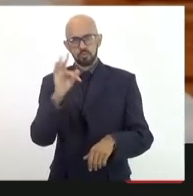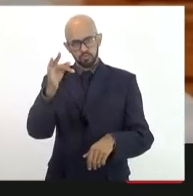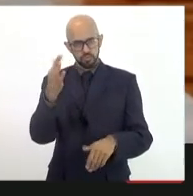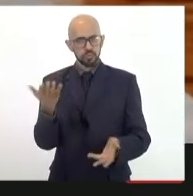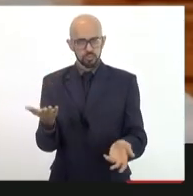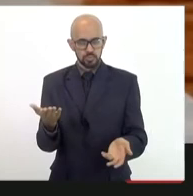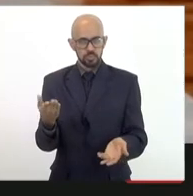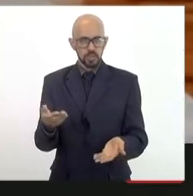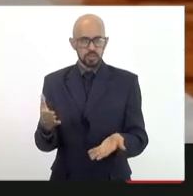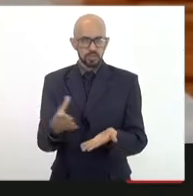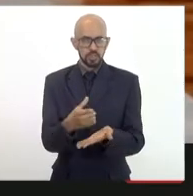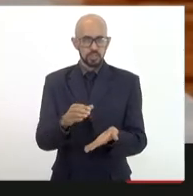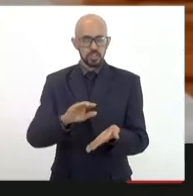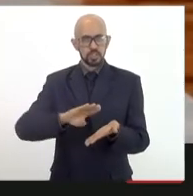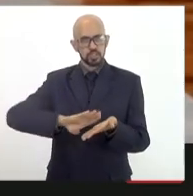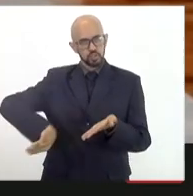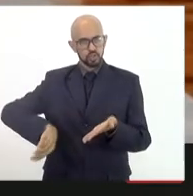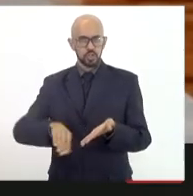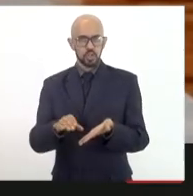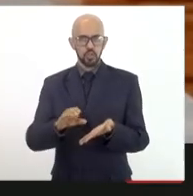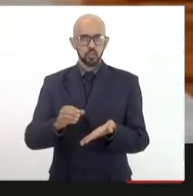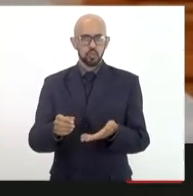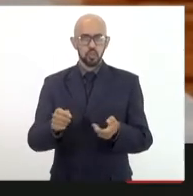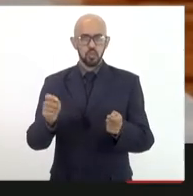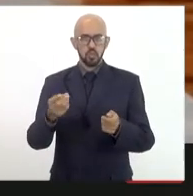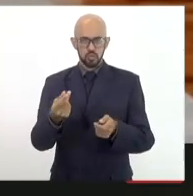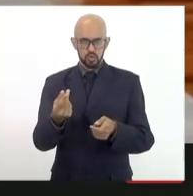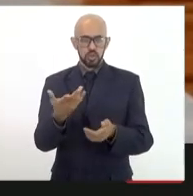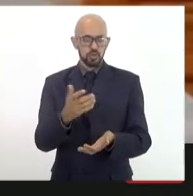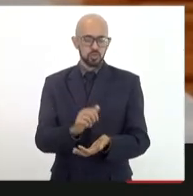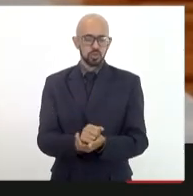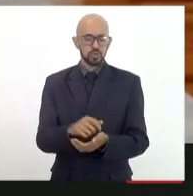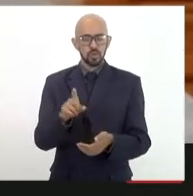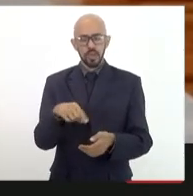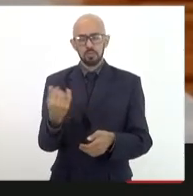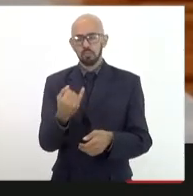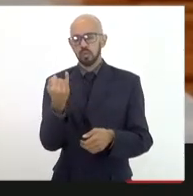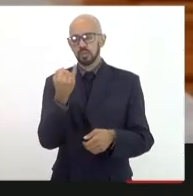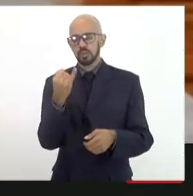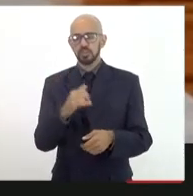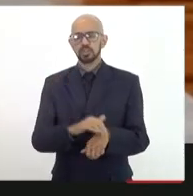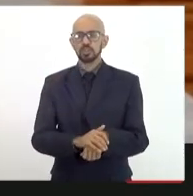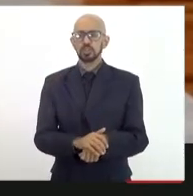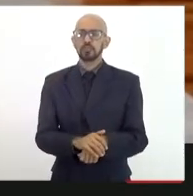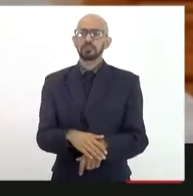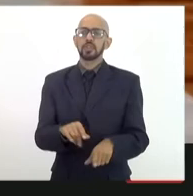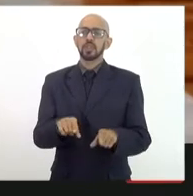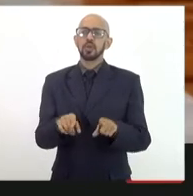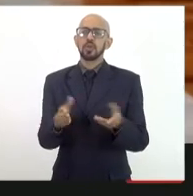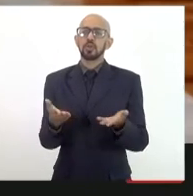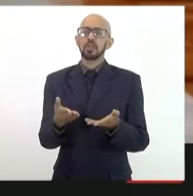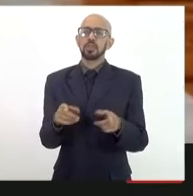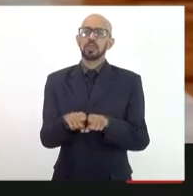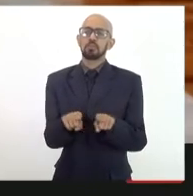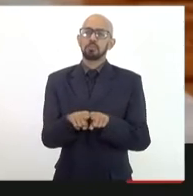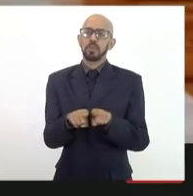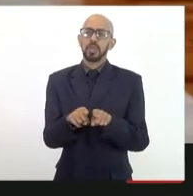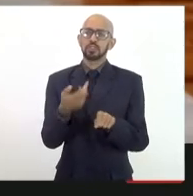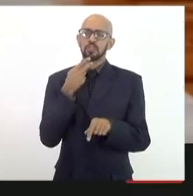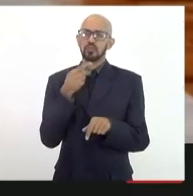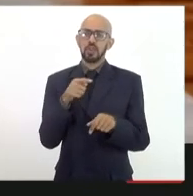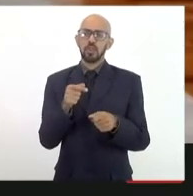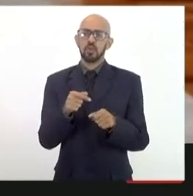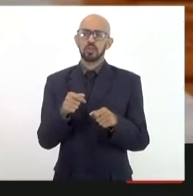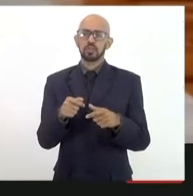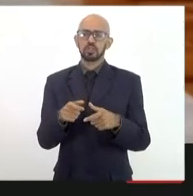tira o recurso. Então, amarrar essas questões é fundamental. Falamos também pela manhã aqui de ampliar